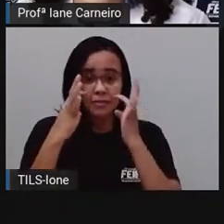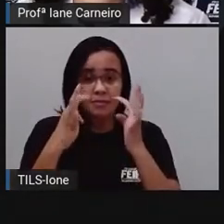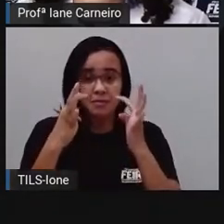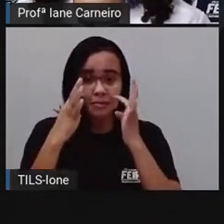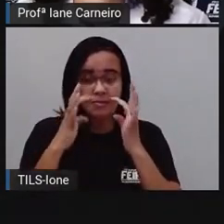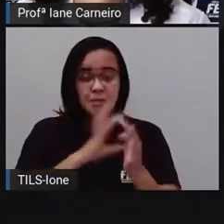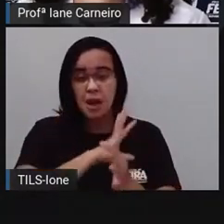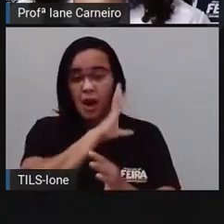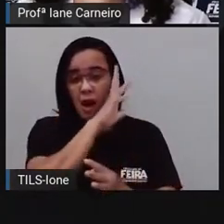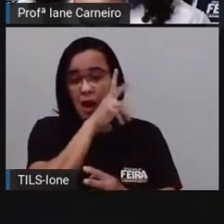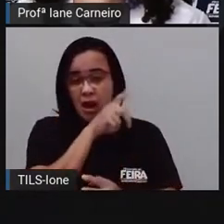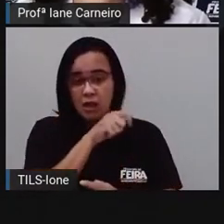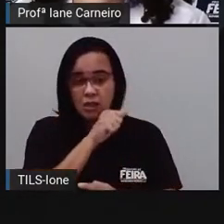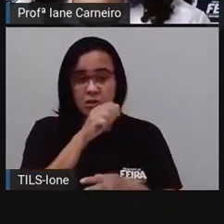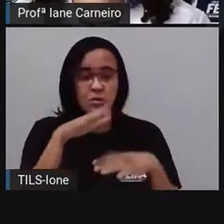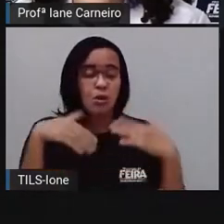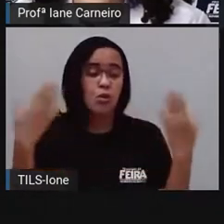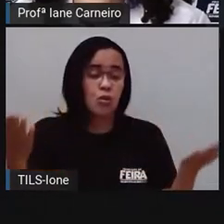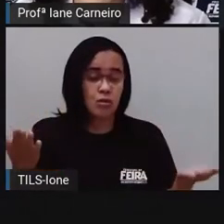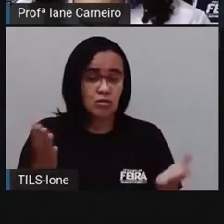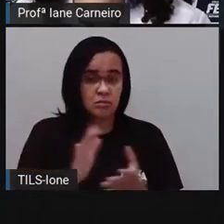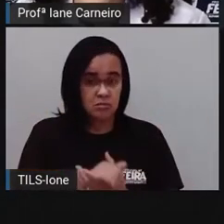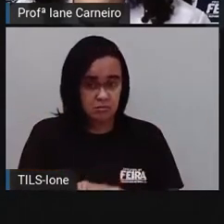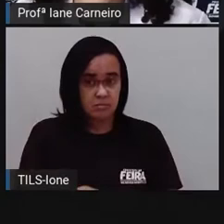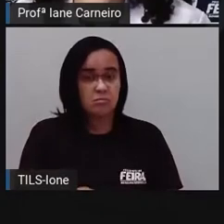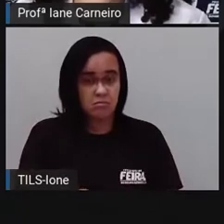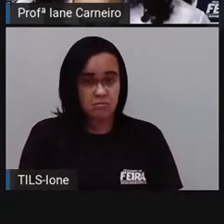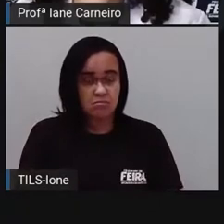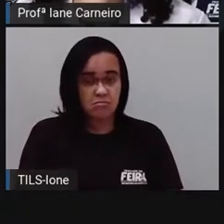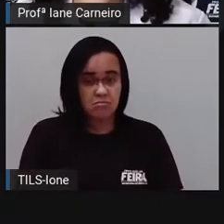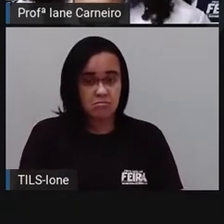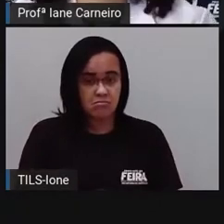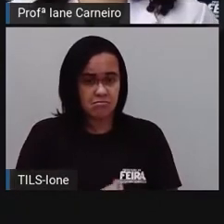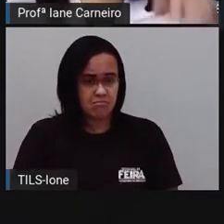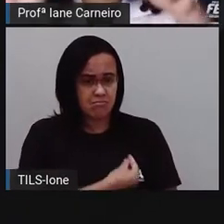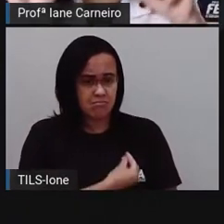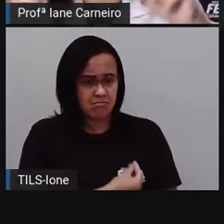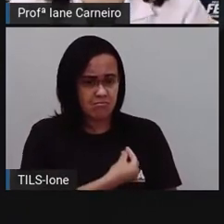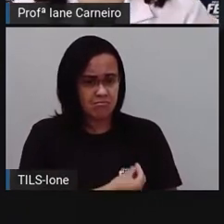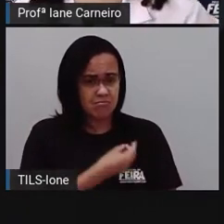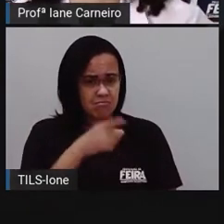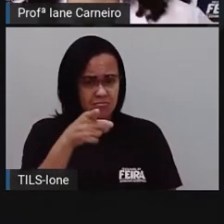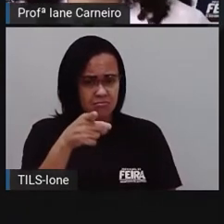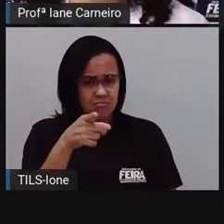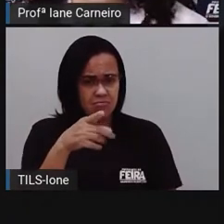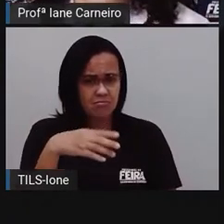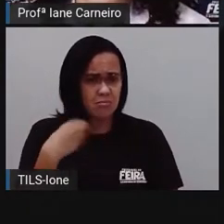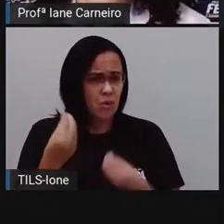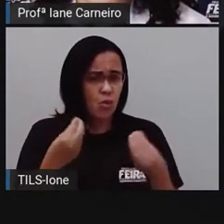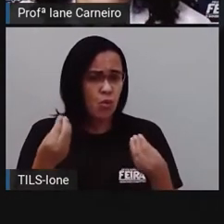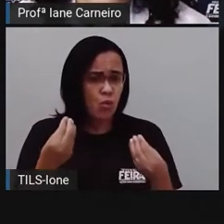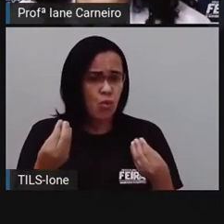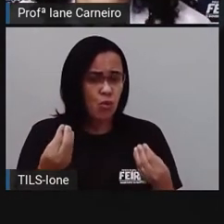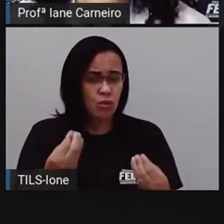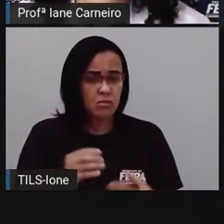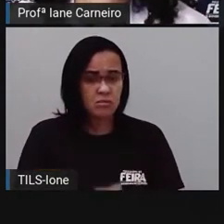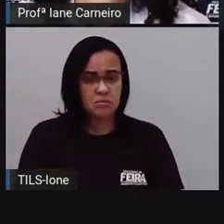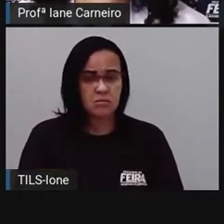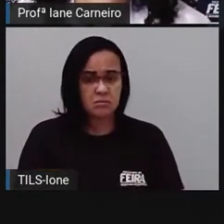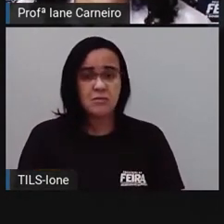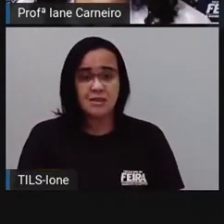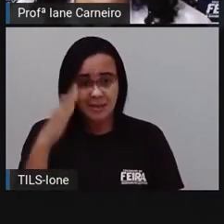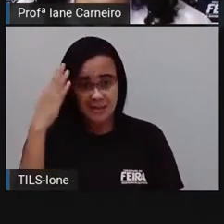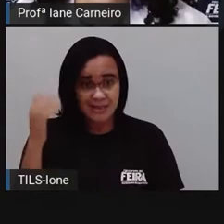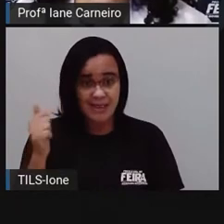que vive aqui embaixo, ó. Qual será o animal que vive nesse lugar no zoológico? Vocês sabem?